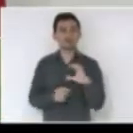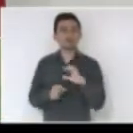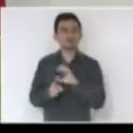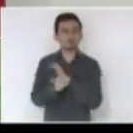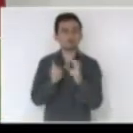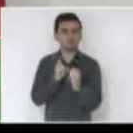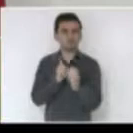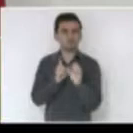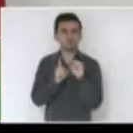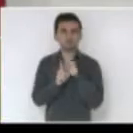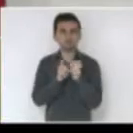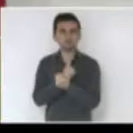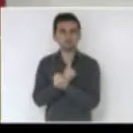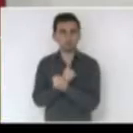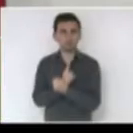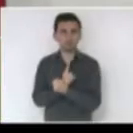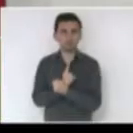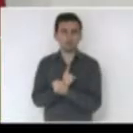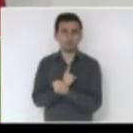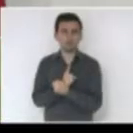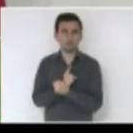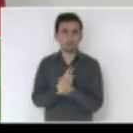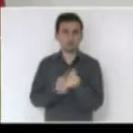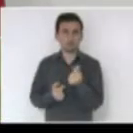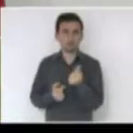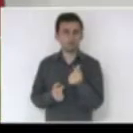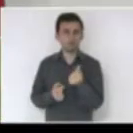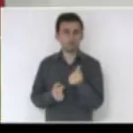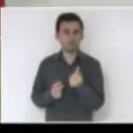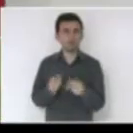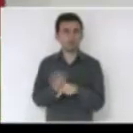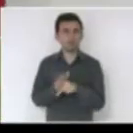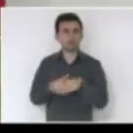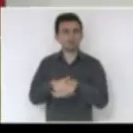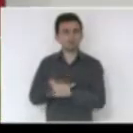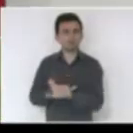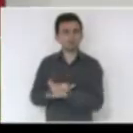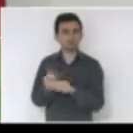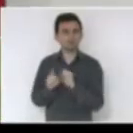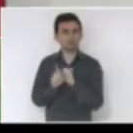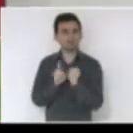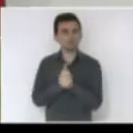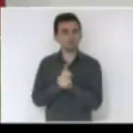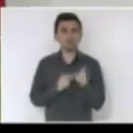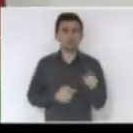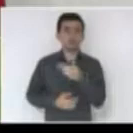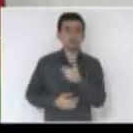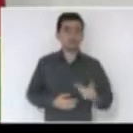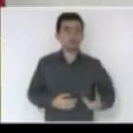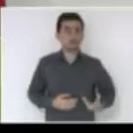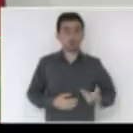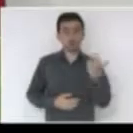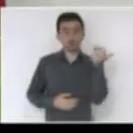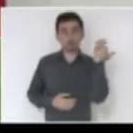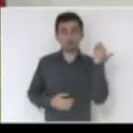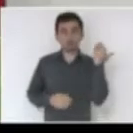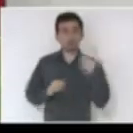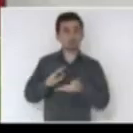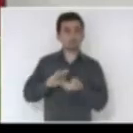nesses recursos do Fundo Social, apontado pelo Dino o governo aqui retirava,